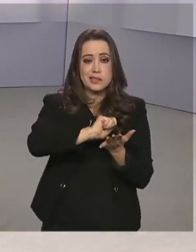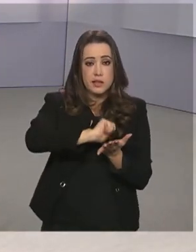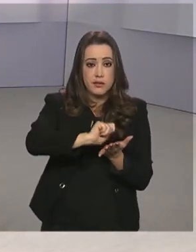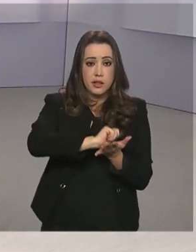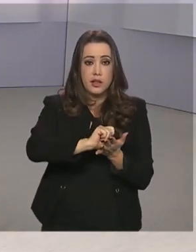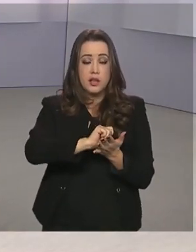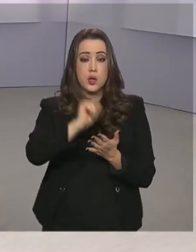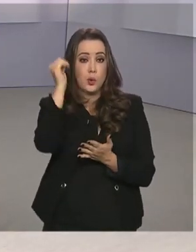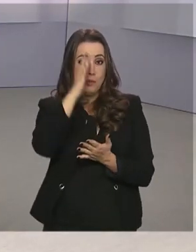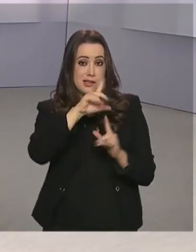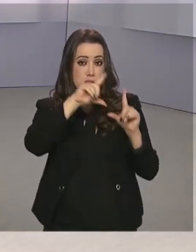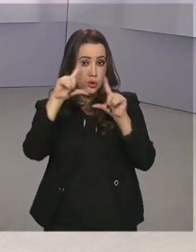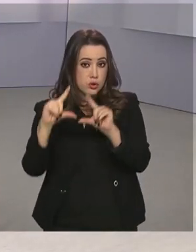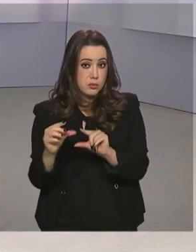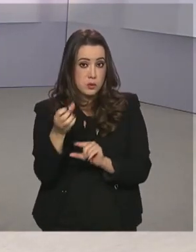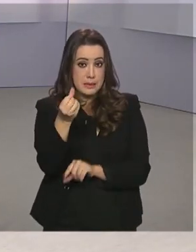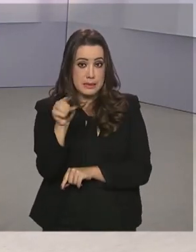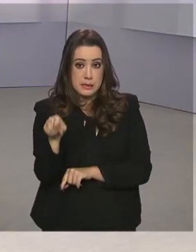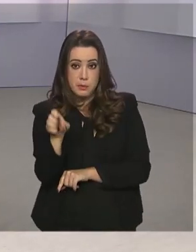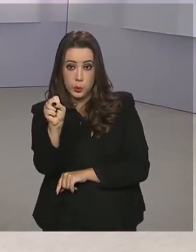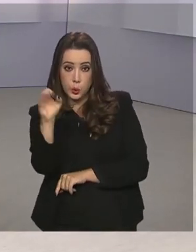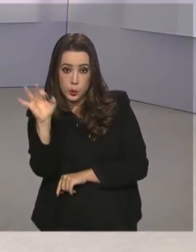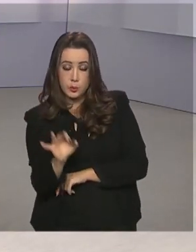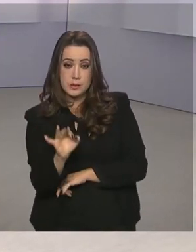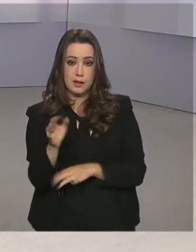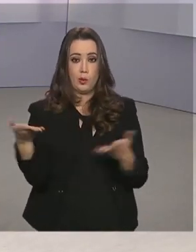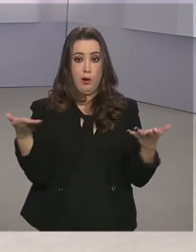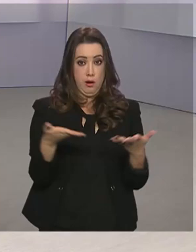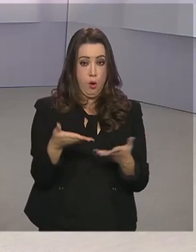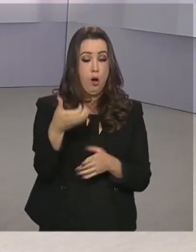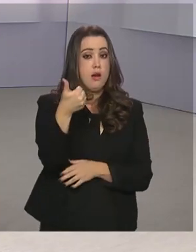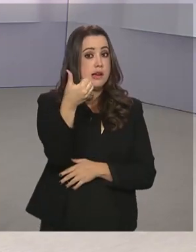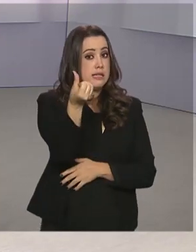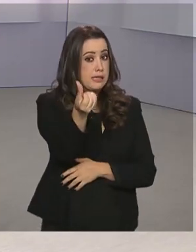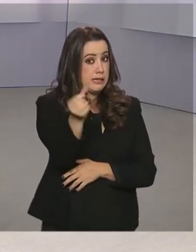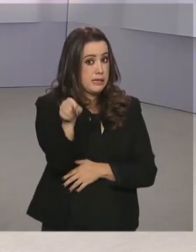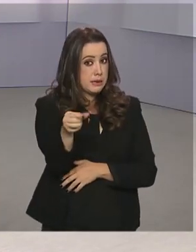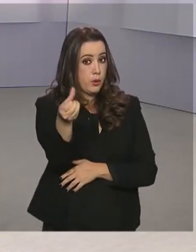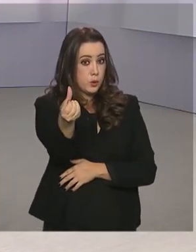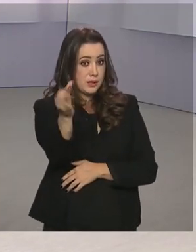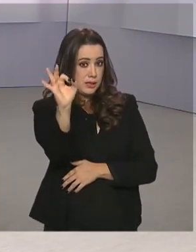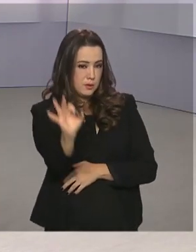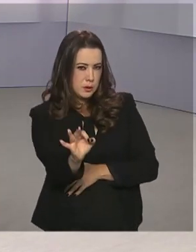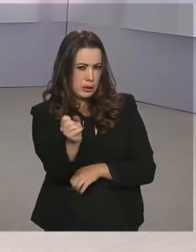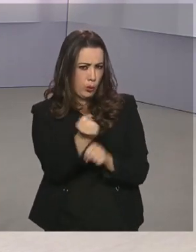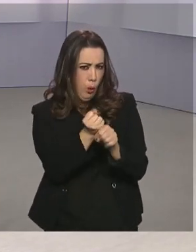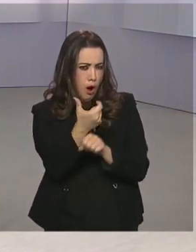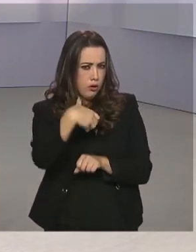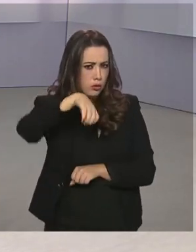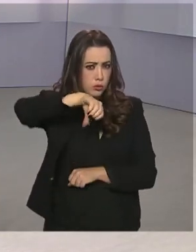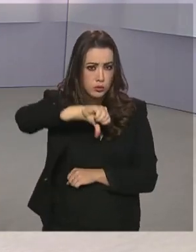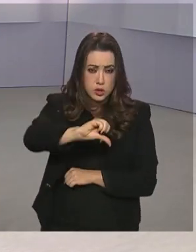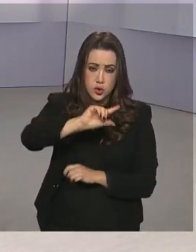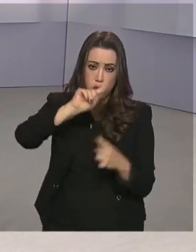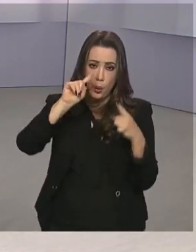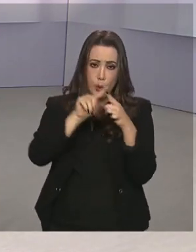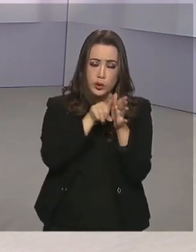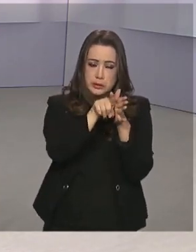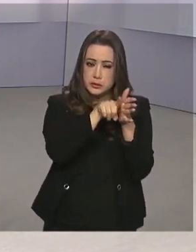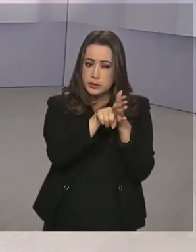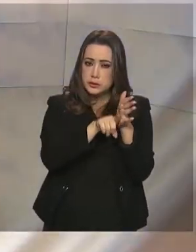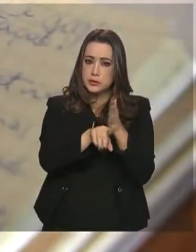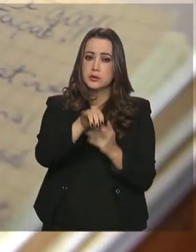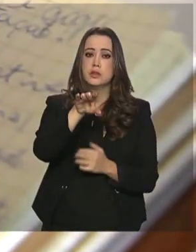,8% em 2018 para 6,6% em 2019, de acordo com dados da